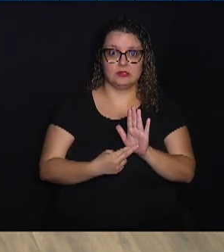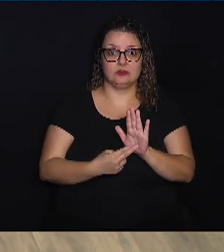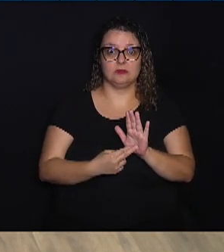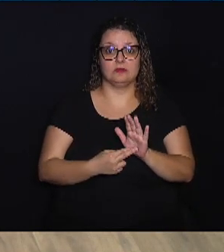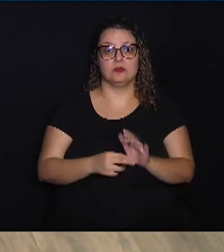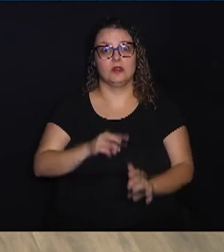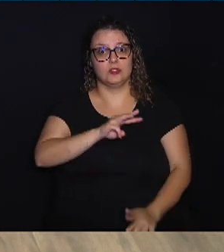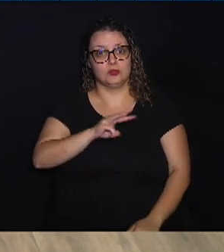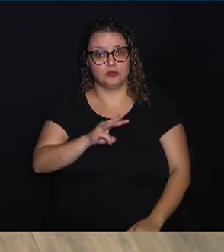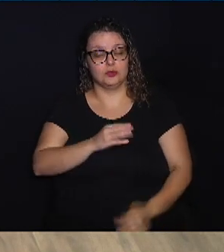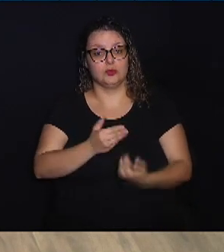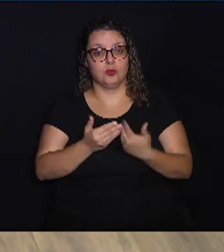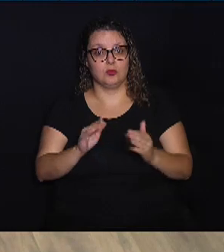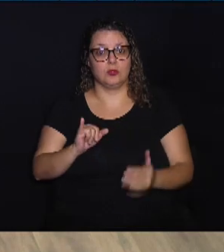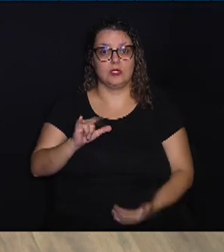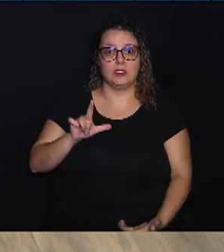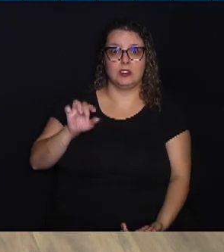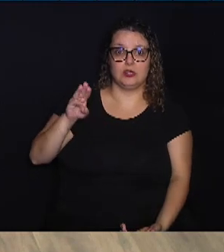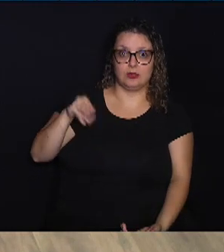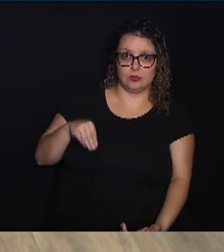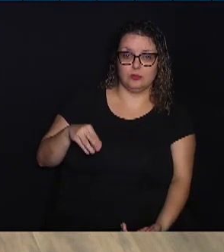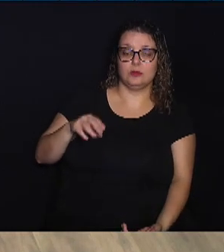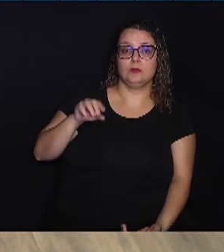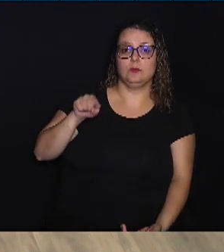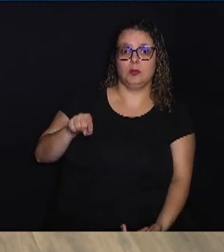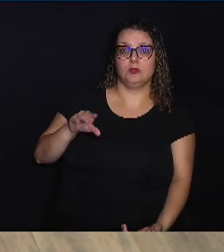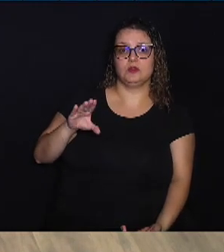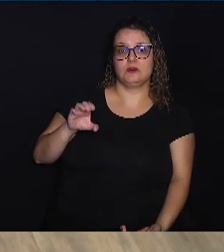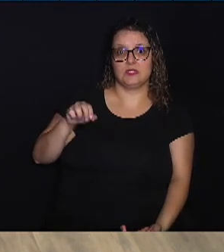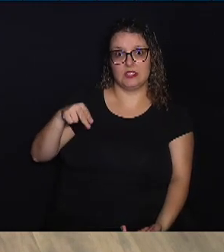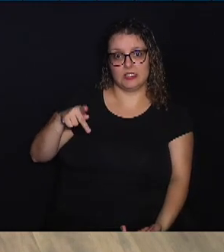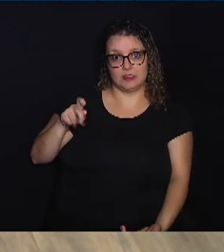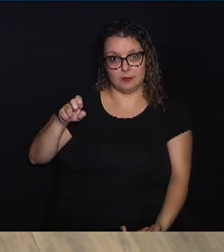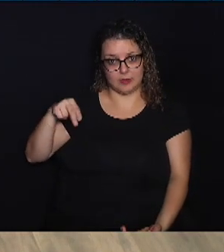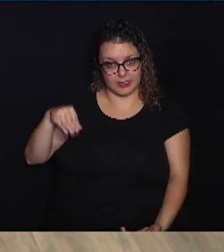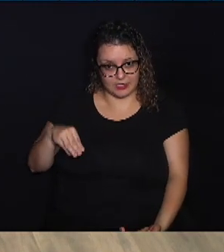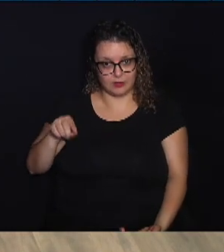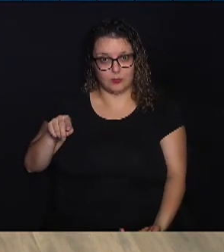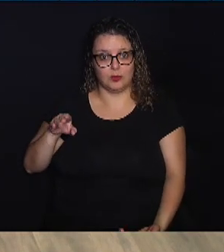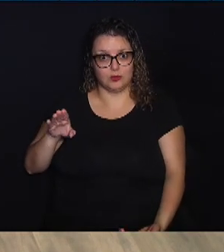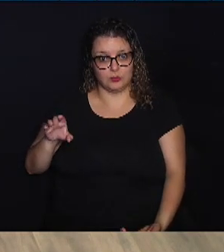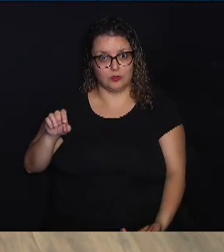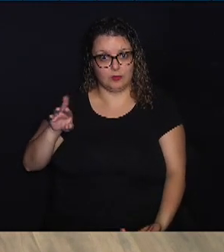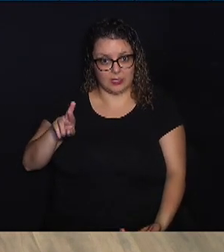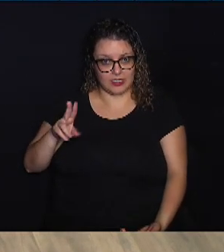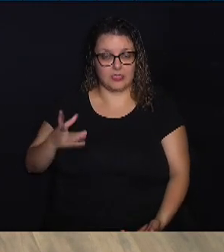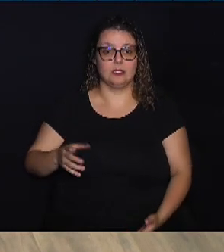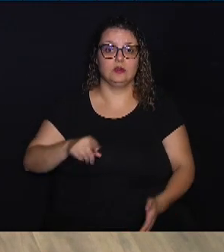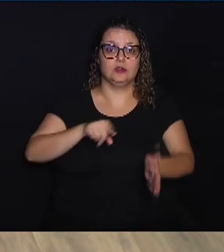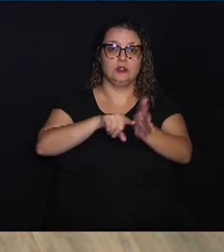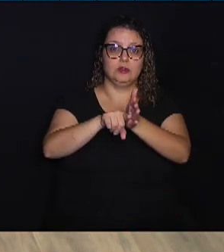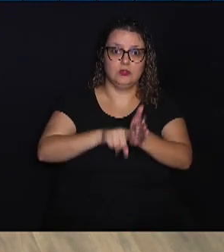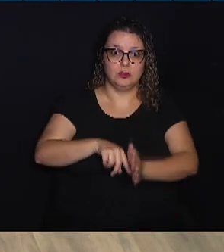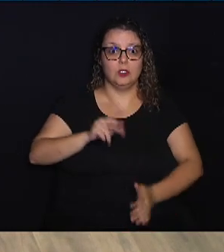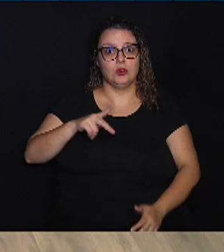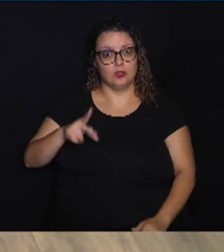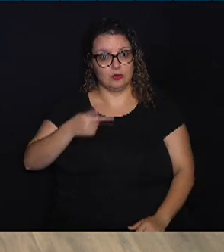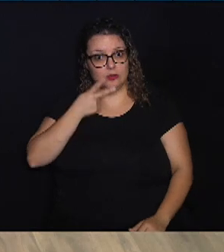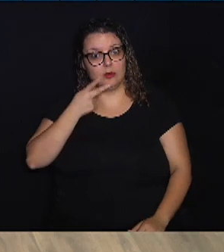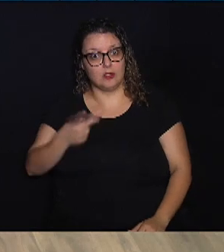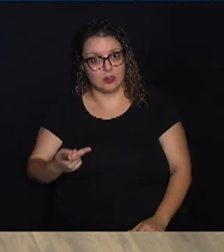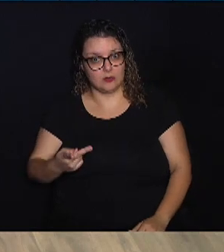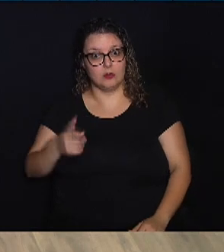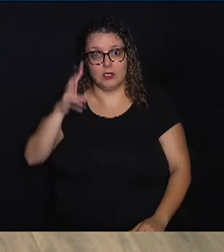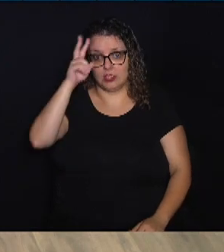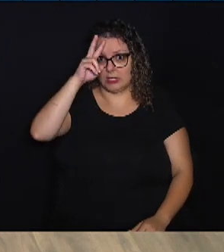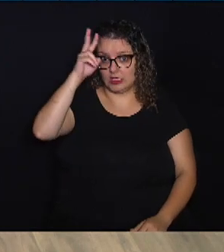inicial, ilum.cnpem.br, das informações desse questionário que o professor mencionou, e eu